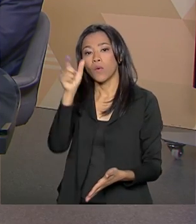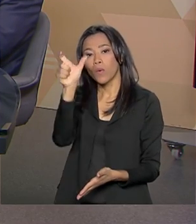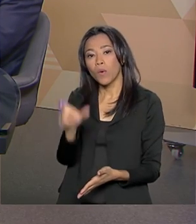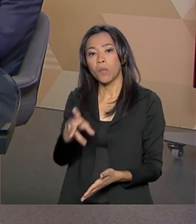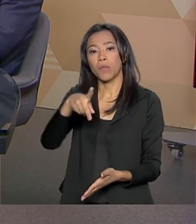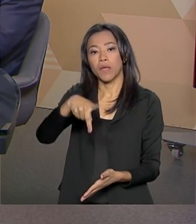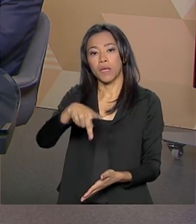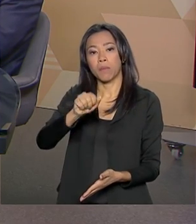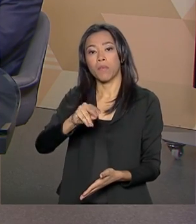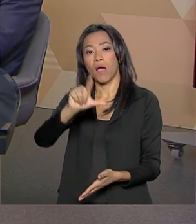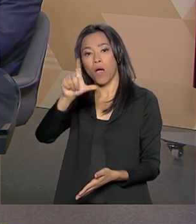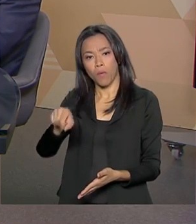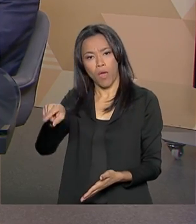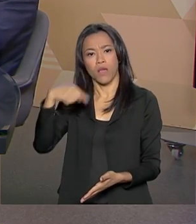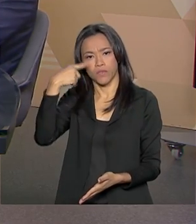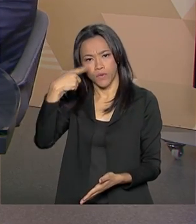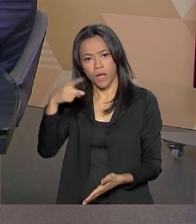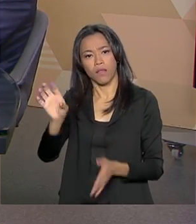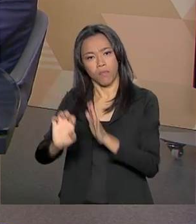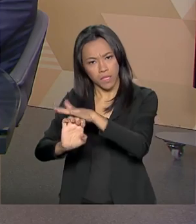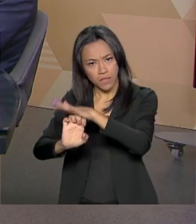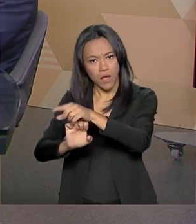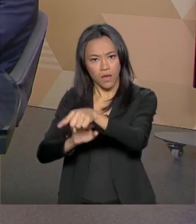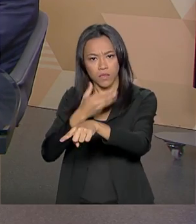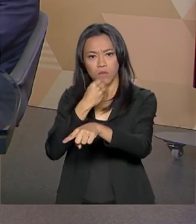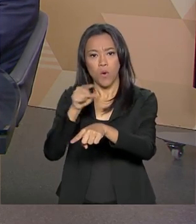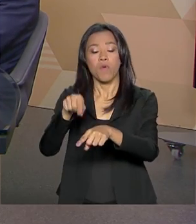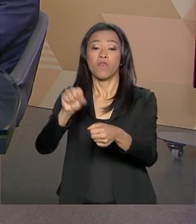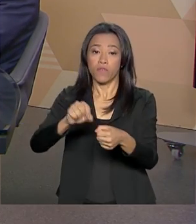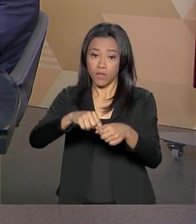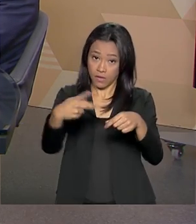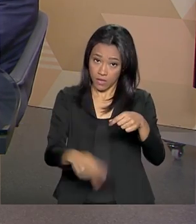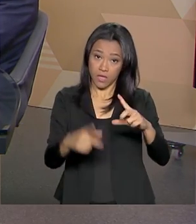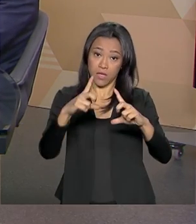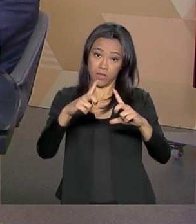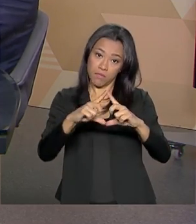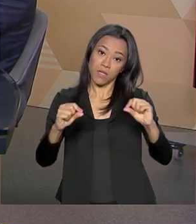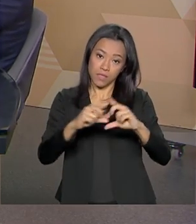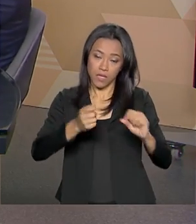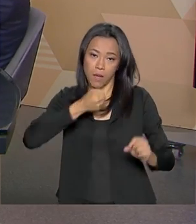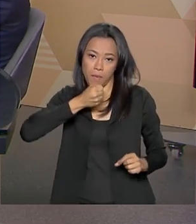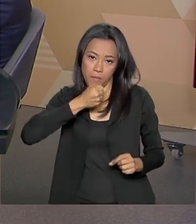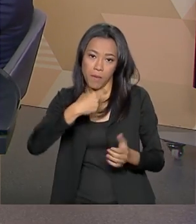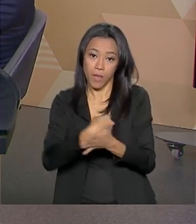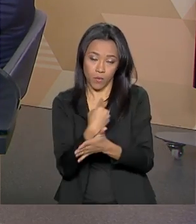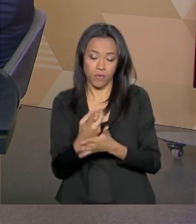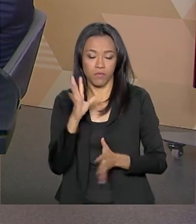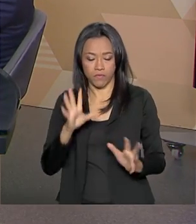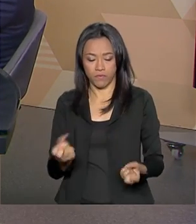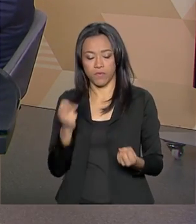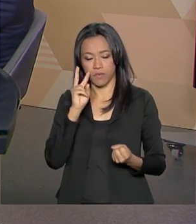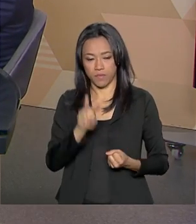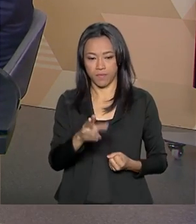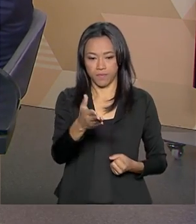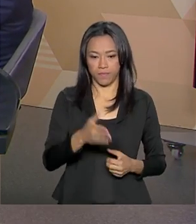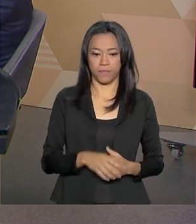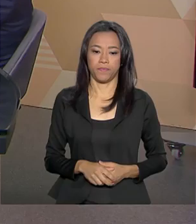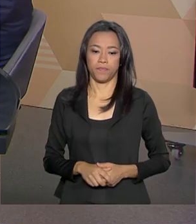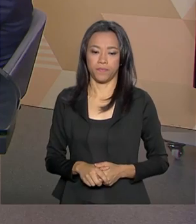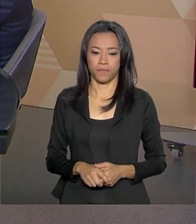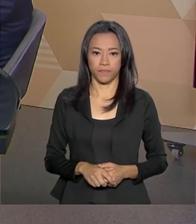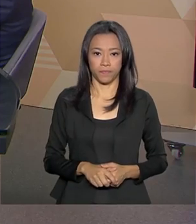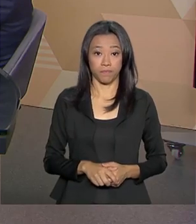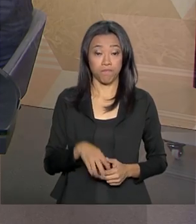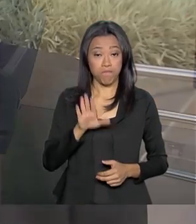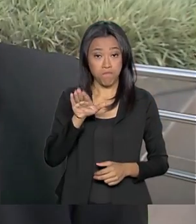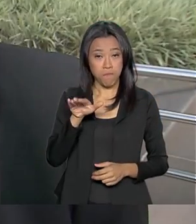advogado e empresário. A pergunta foi feita aqui em Brasília para o Paulo de Tarso. Vamos ouvi-lo. O